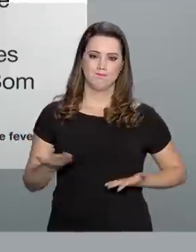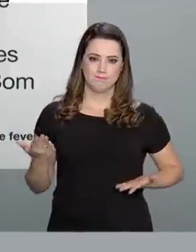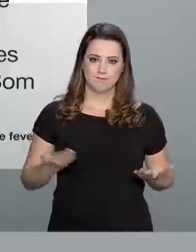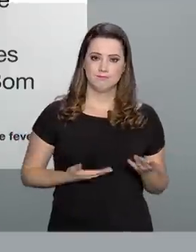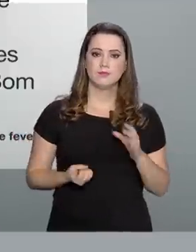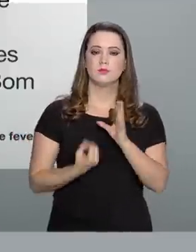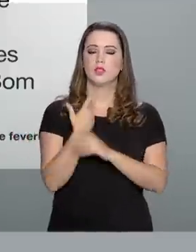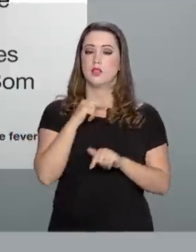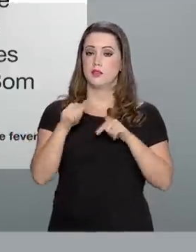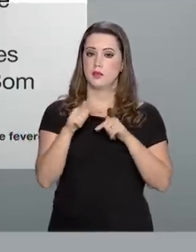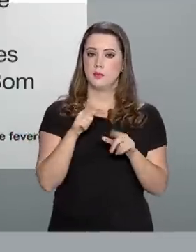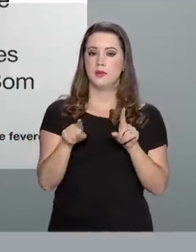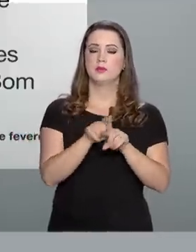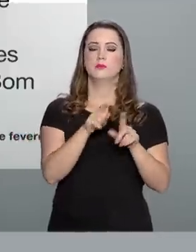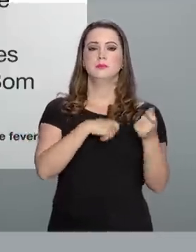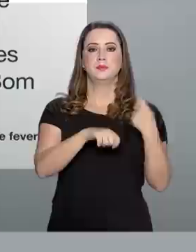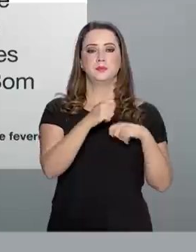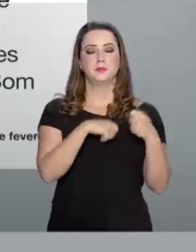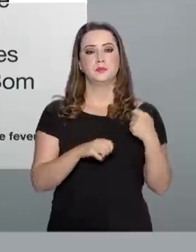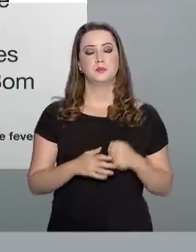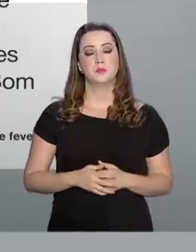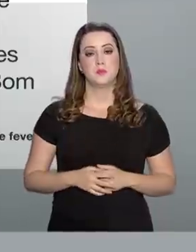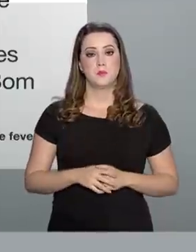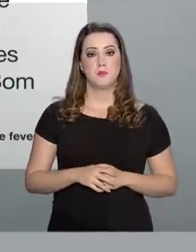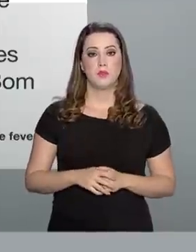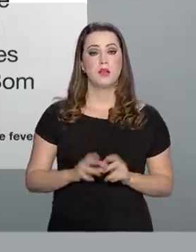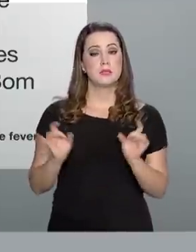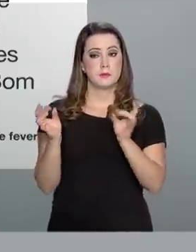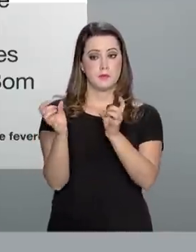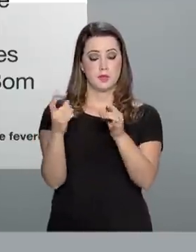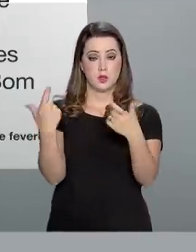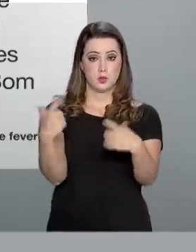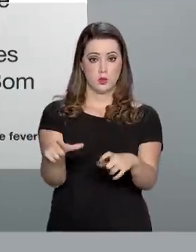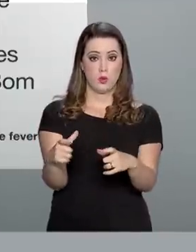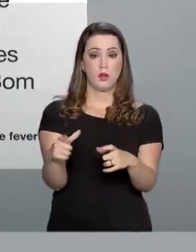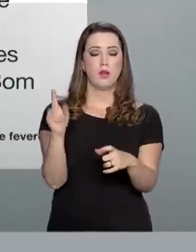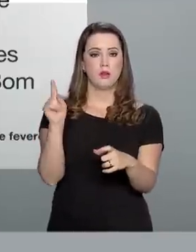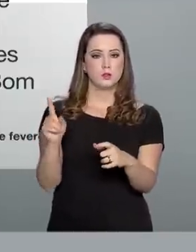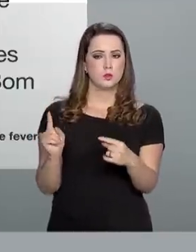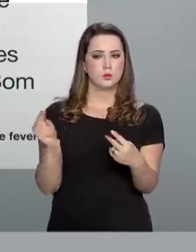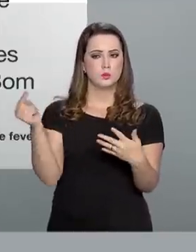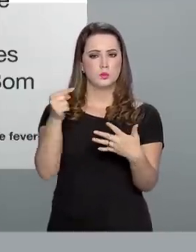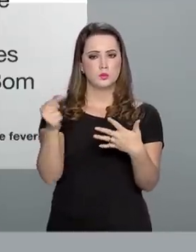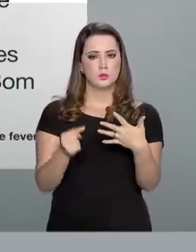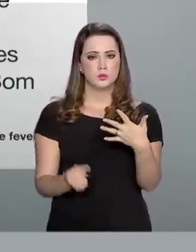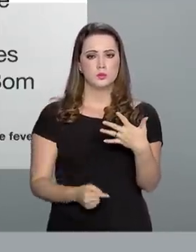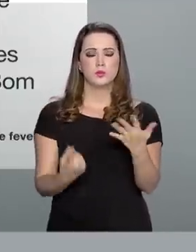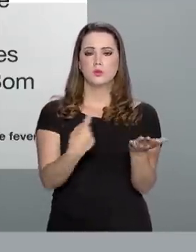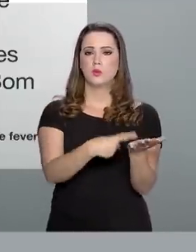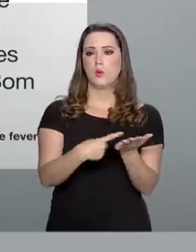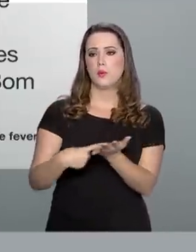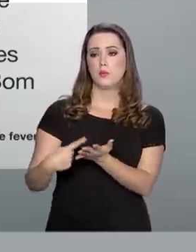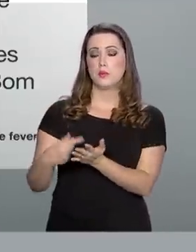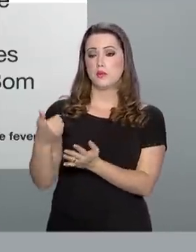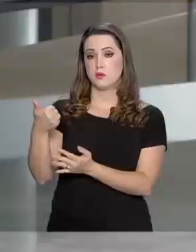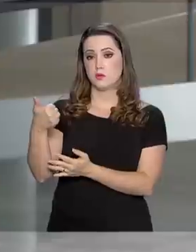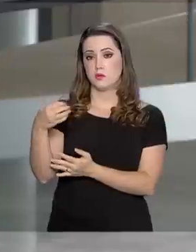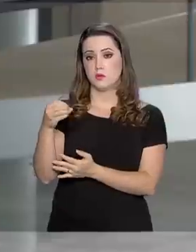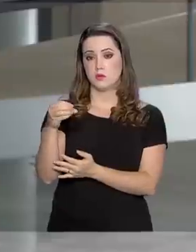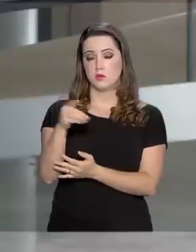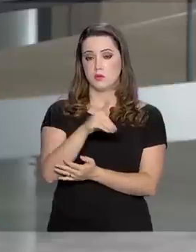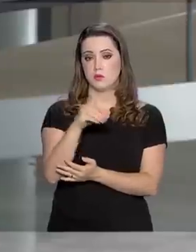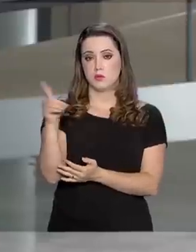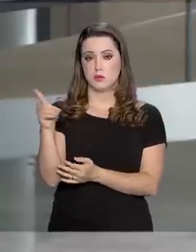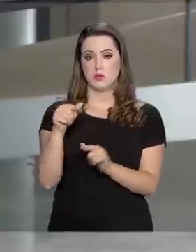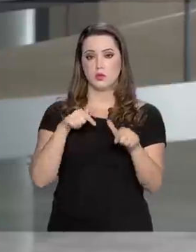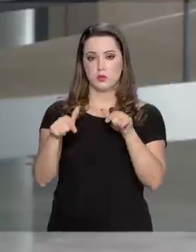emprego e economia. As concessões destes aeroportos é uma das medidas previstas na agenda dos 100 dias de trabalho do